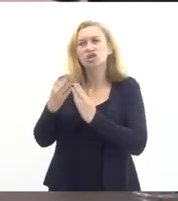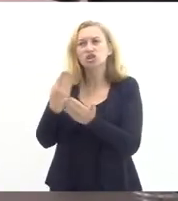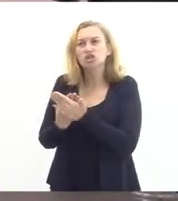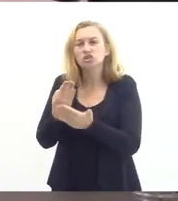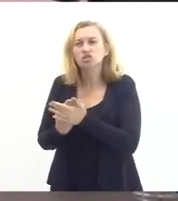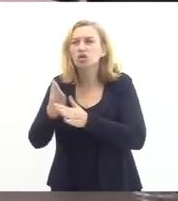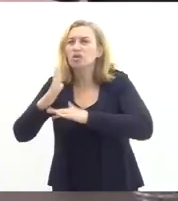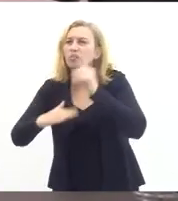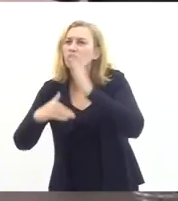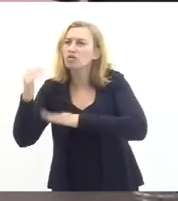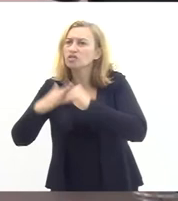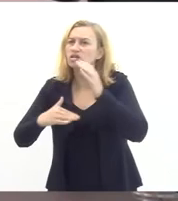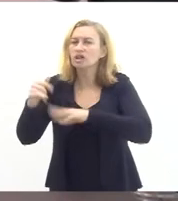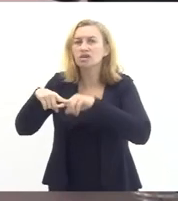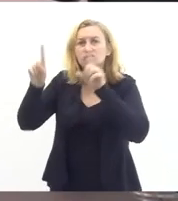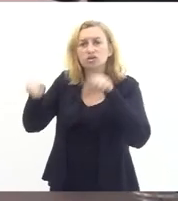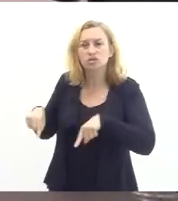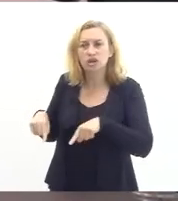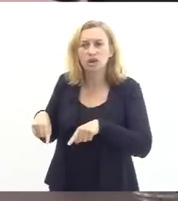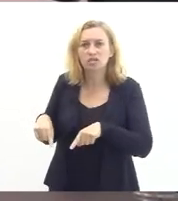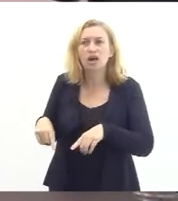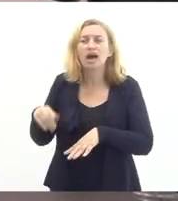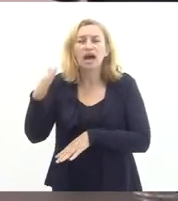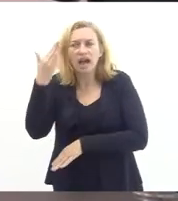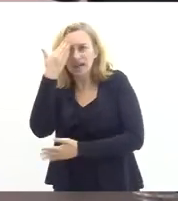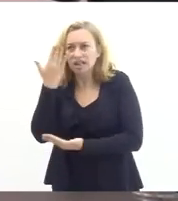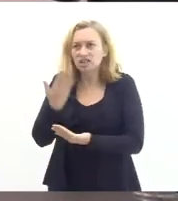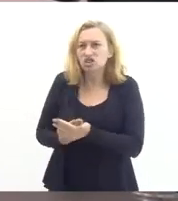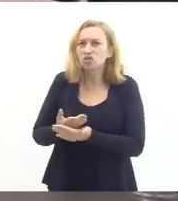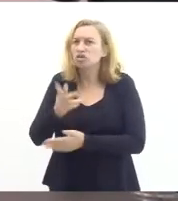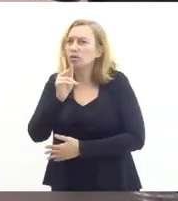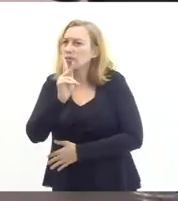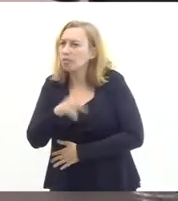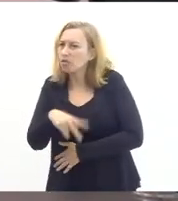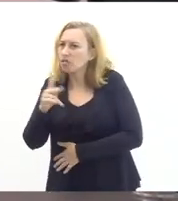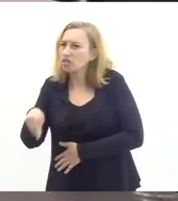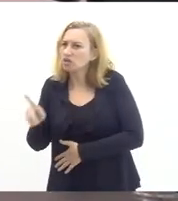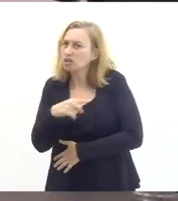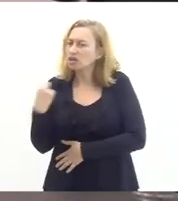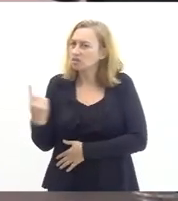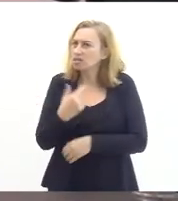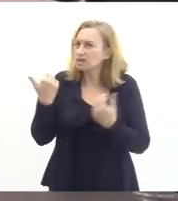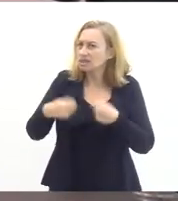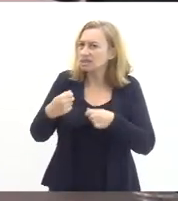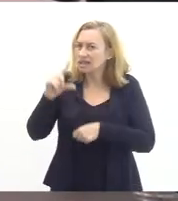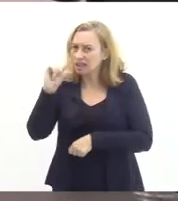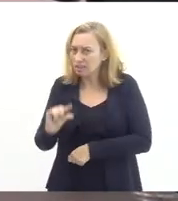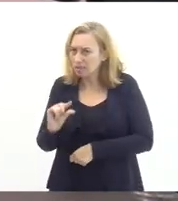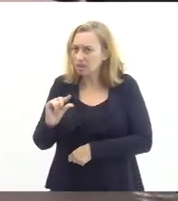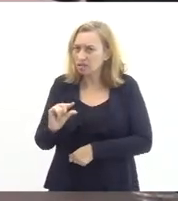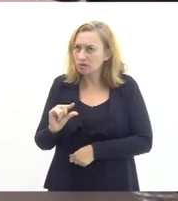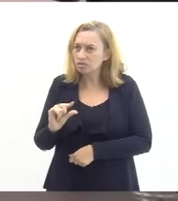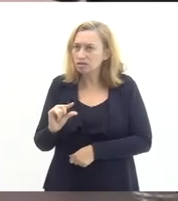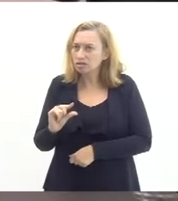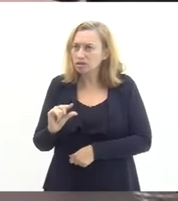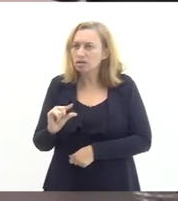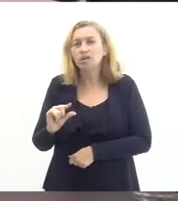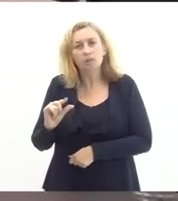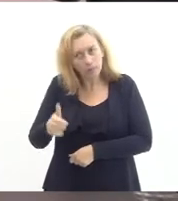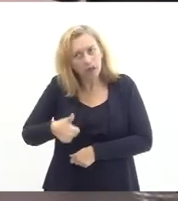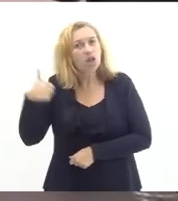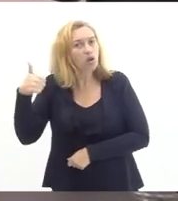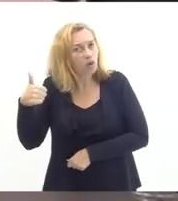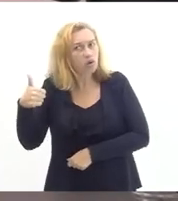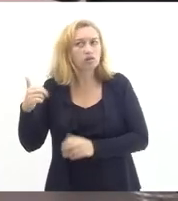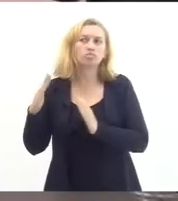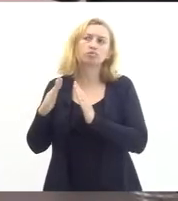profissionais e funcionários creio que para professores a nossa carência é menor estamos bem de professor na